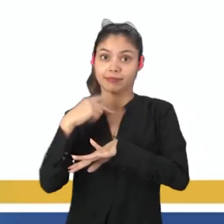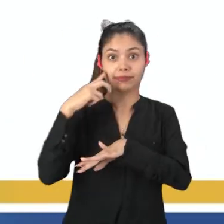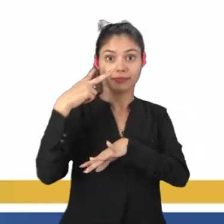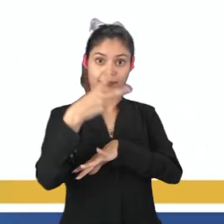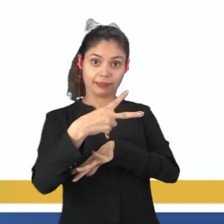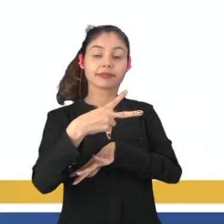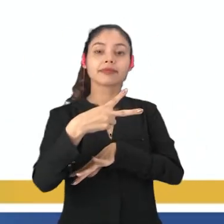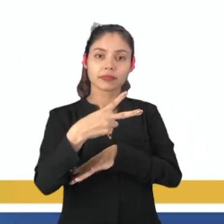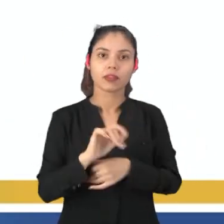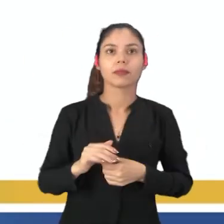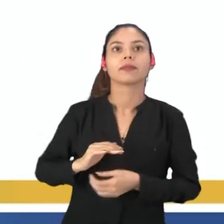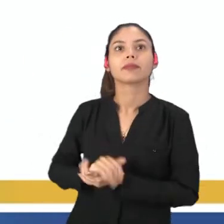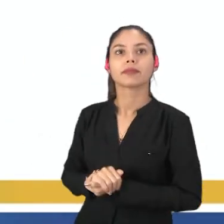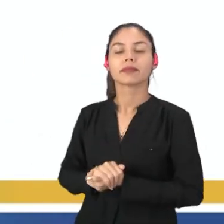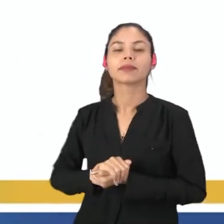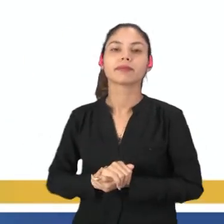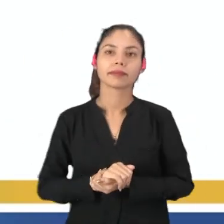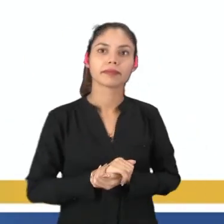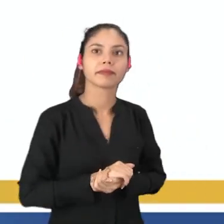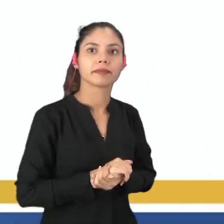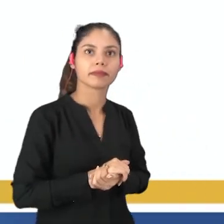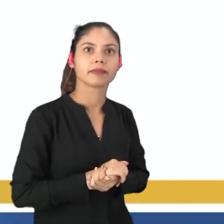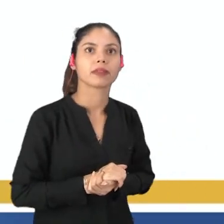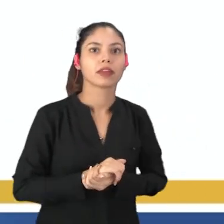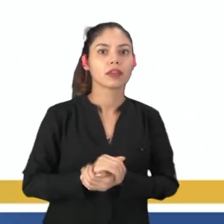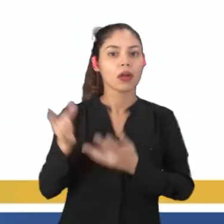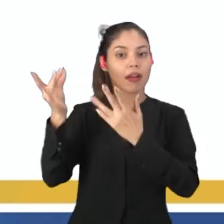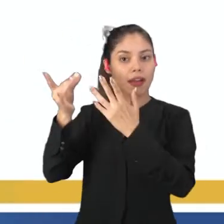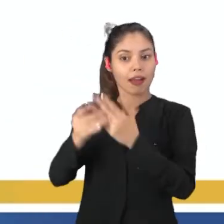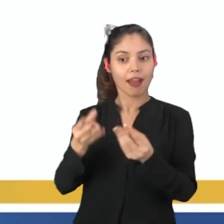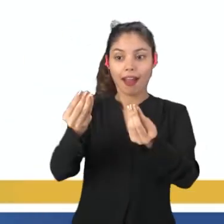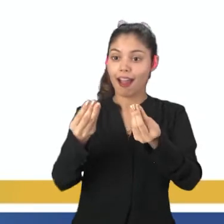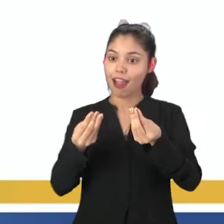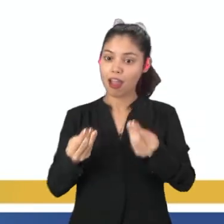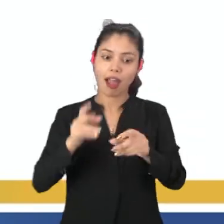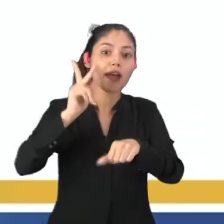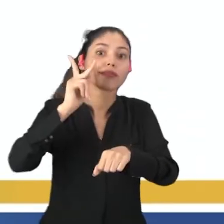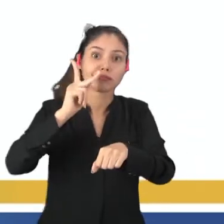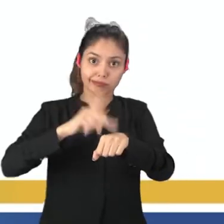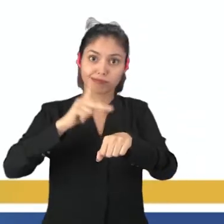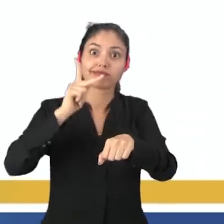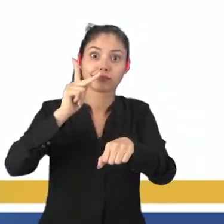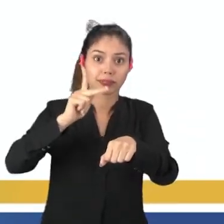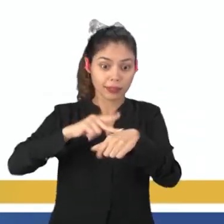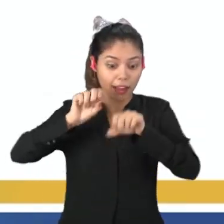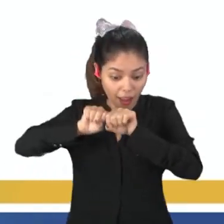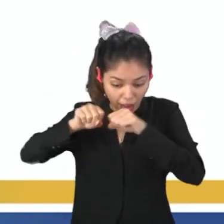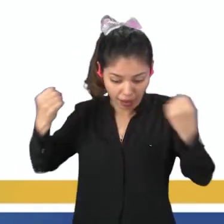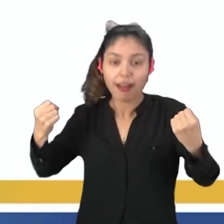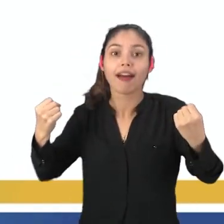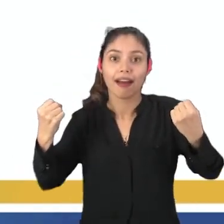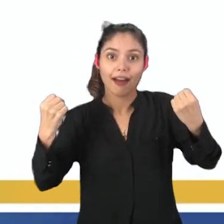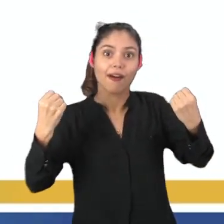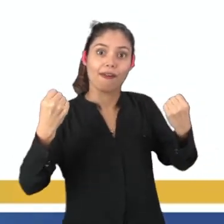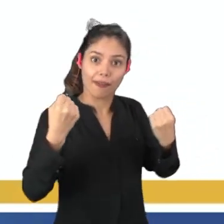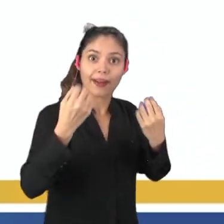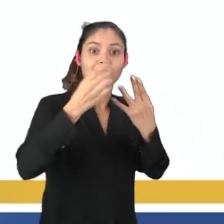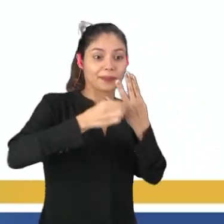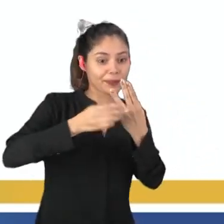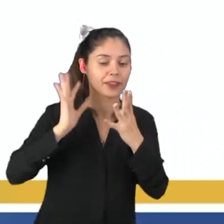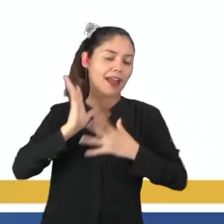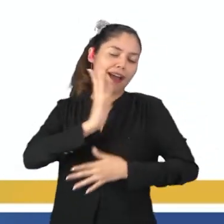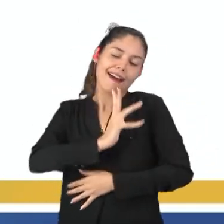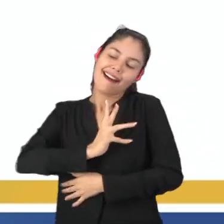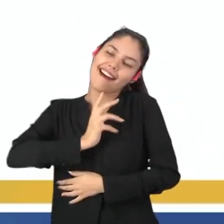vamos dar O anel que tu me deste era vidro e se quebrou O